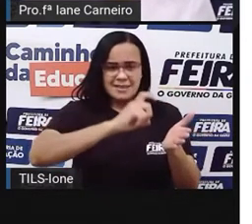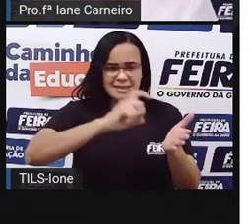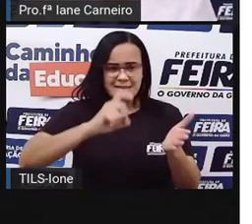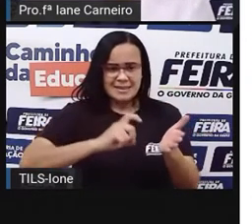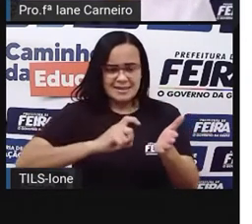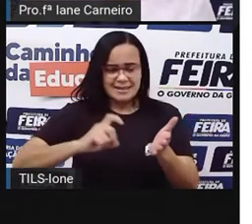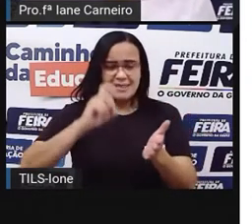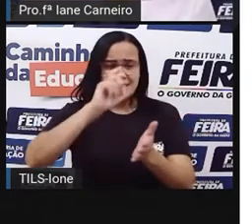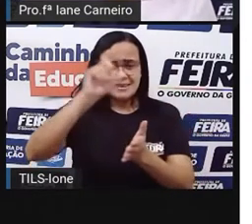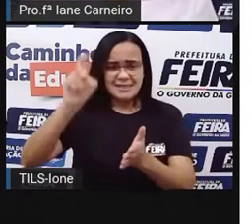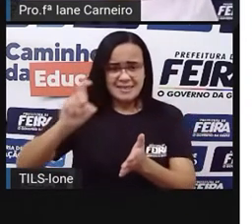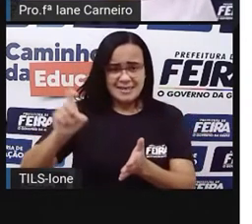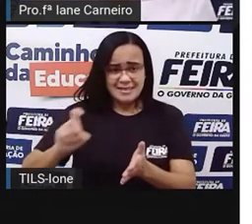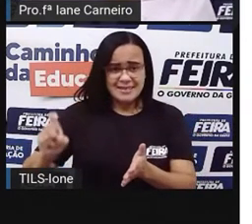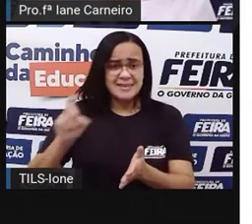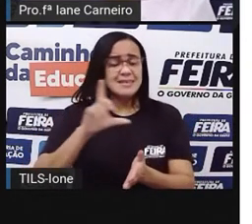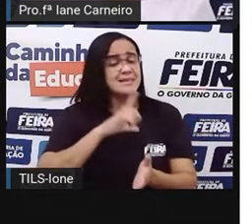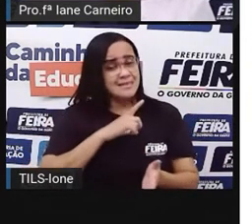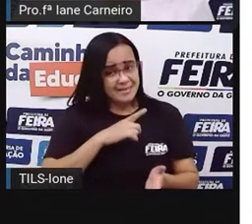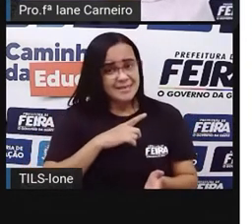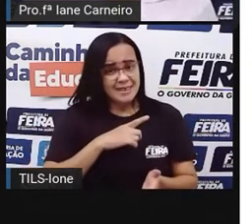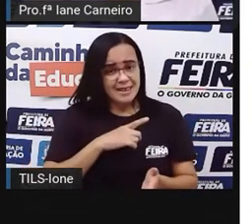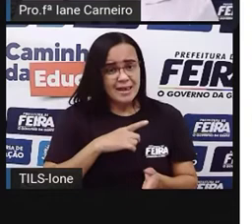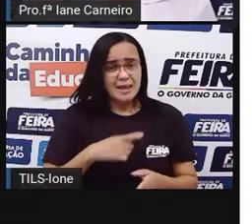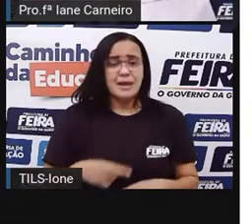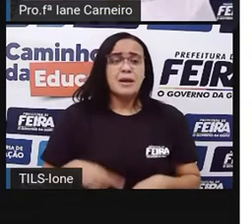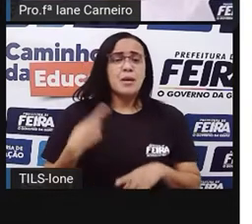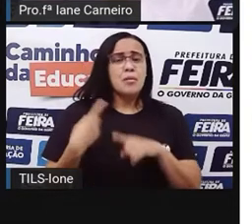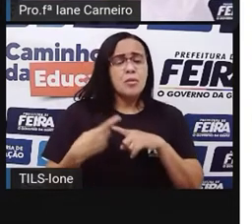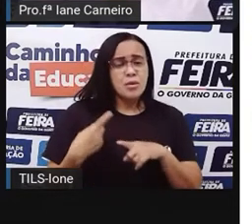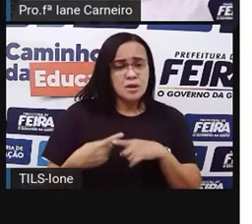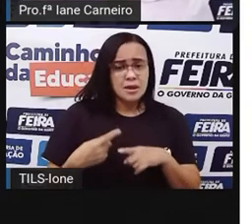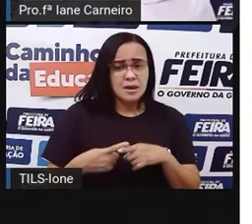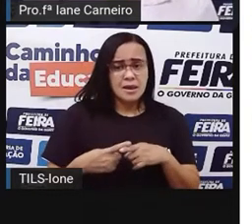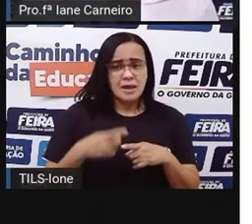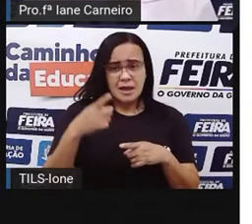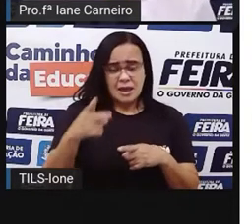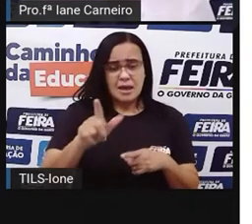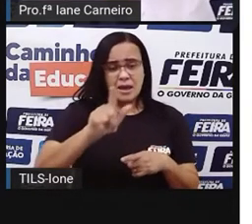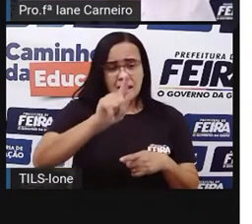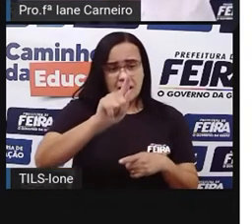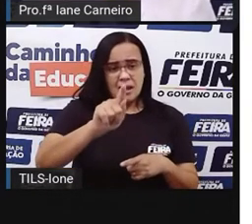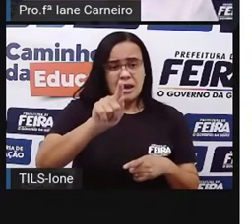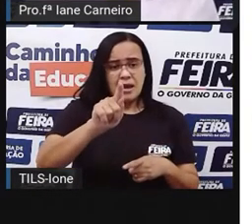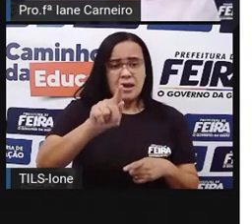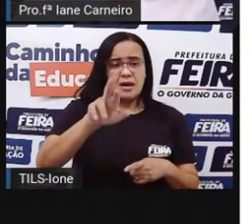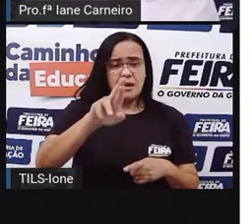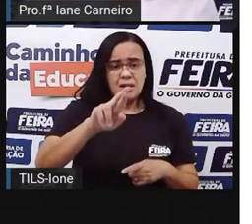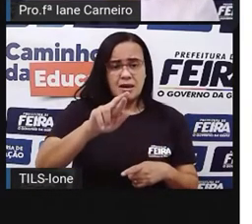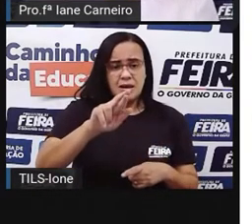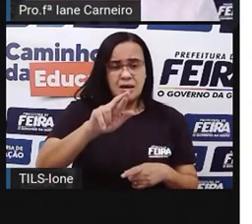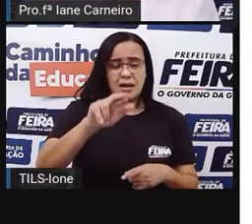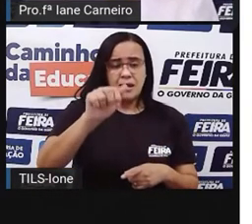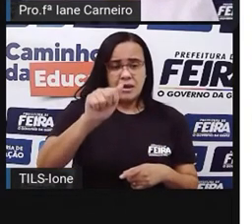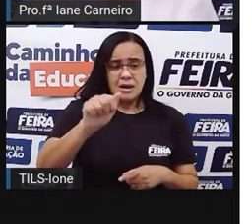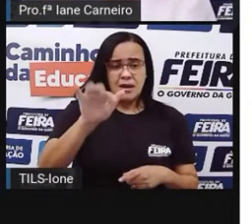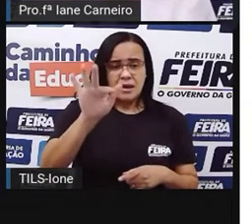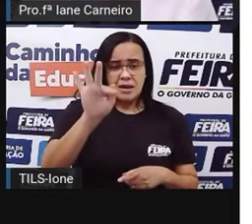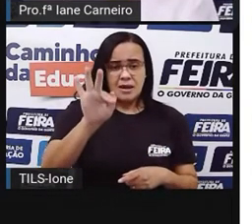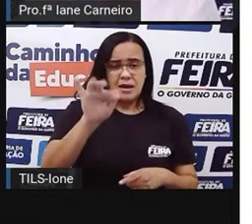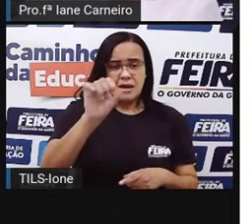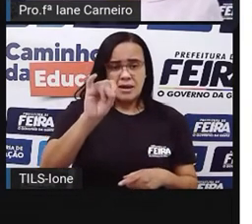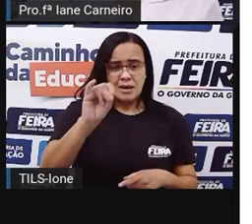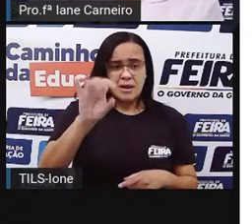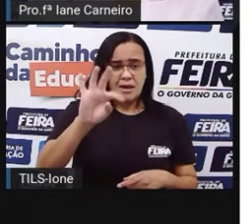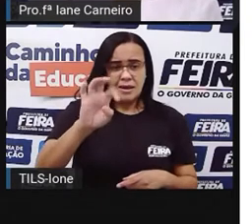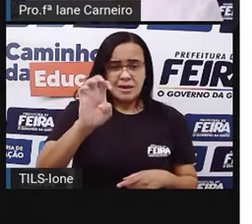Então, o grafite é uma forma de manifestação da arte em espaços públicos, né? E é um tipo